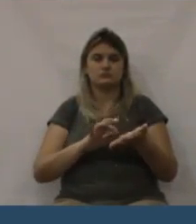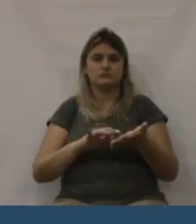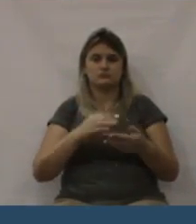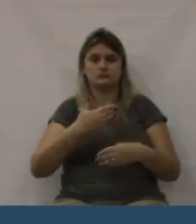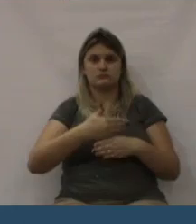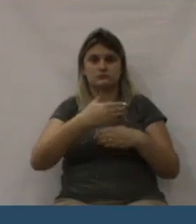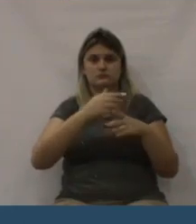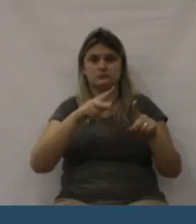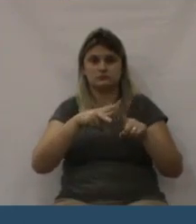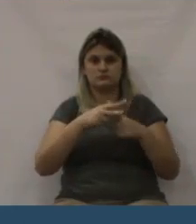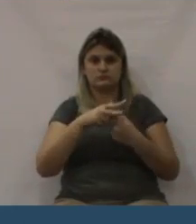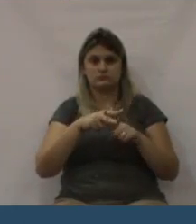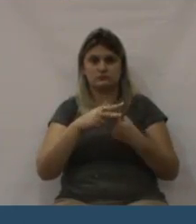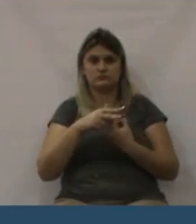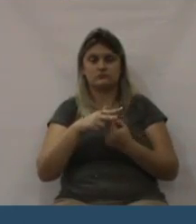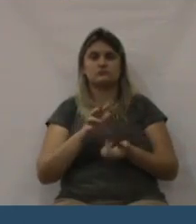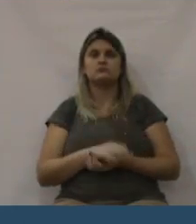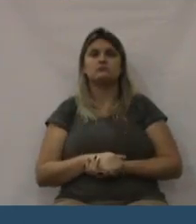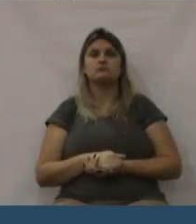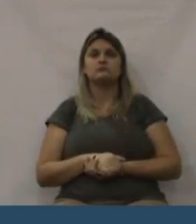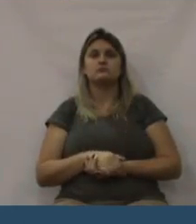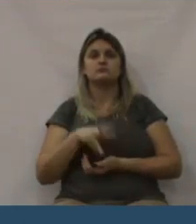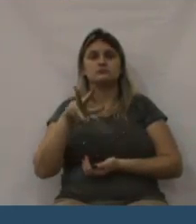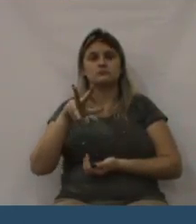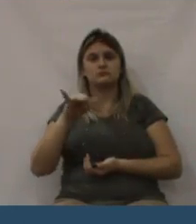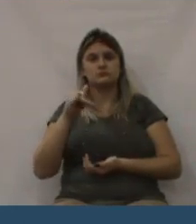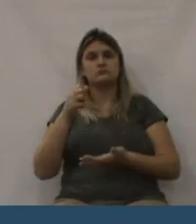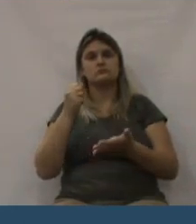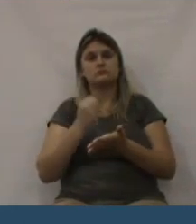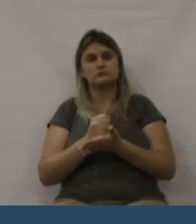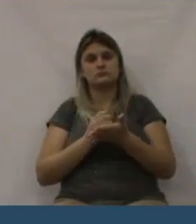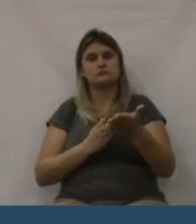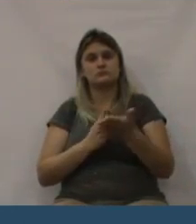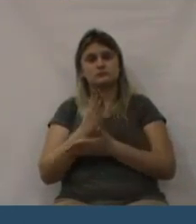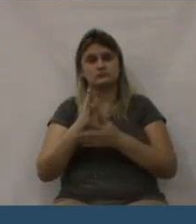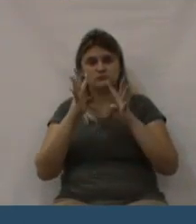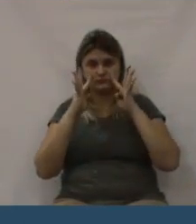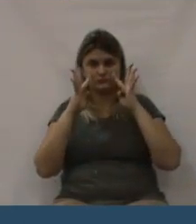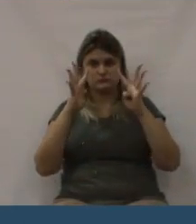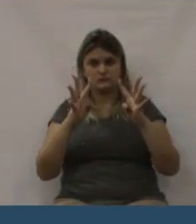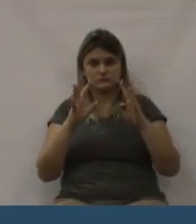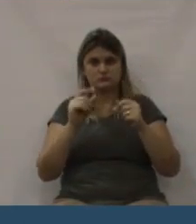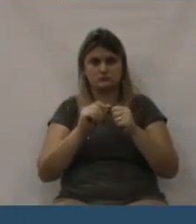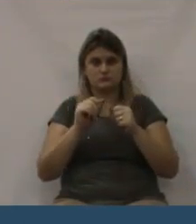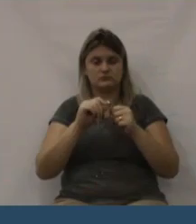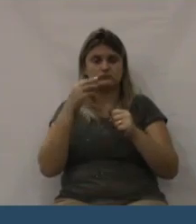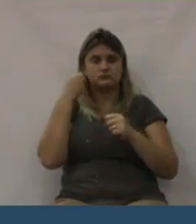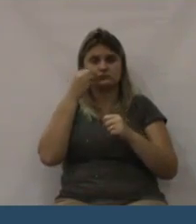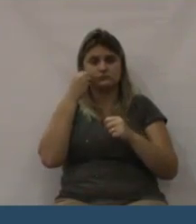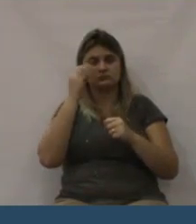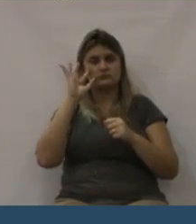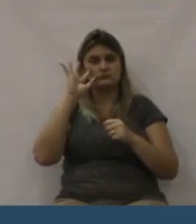esse nivelamento se faz muito necessário, porque aproximadamente sete casas vêm